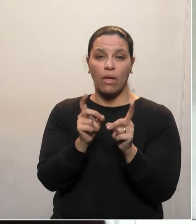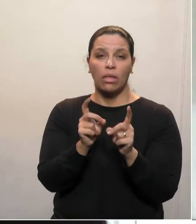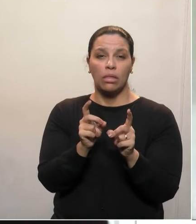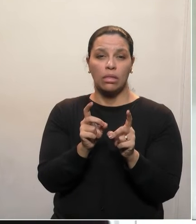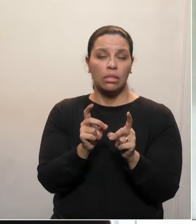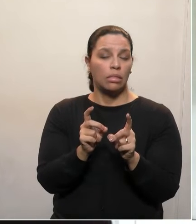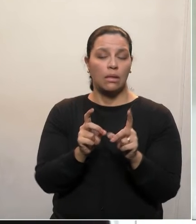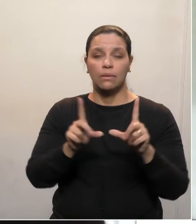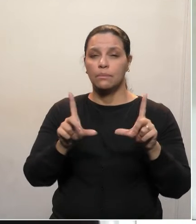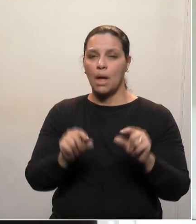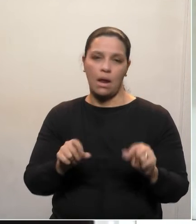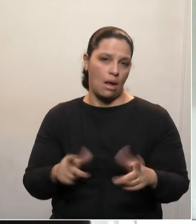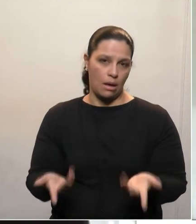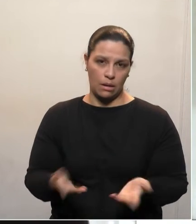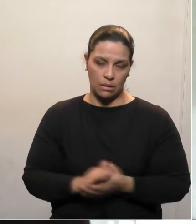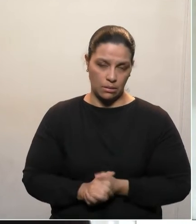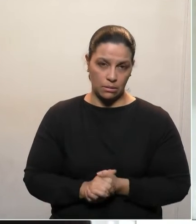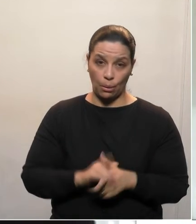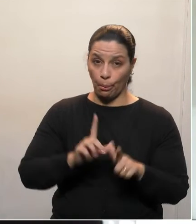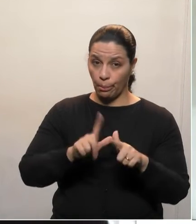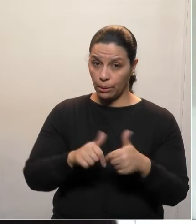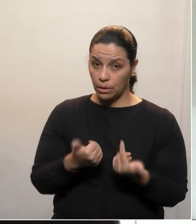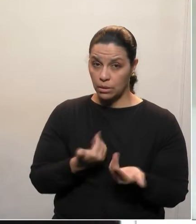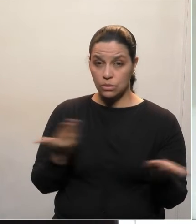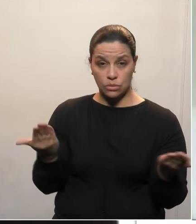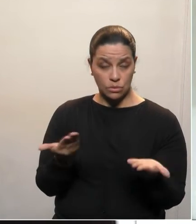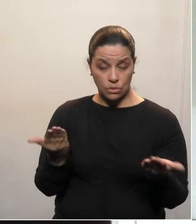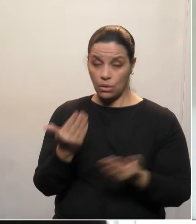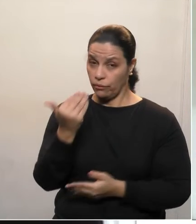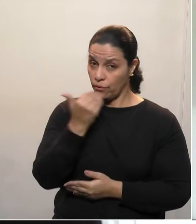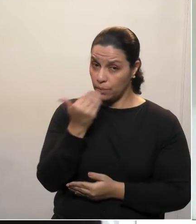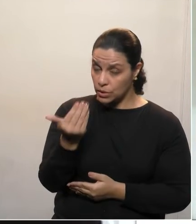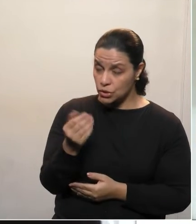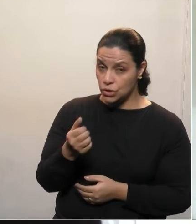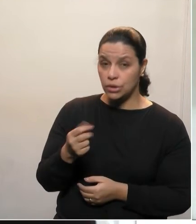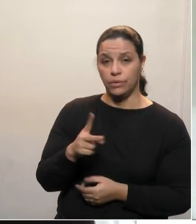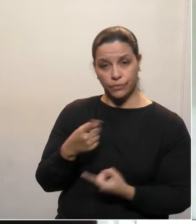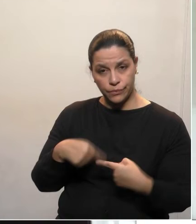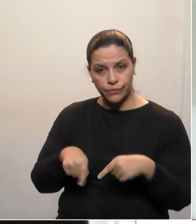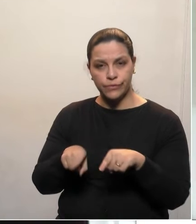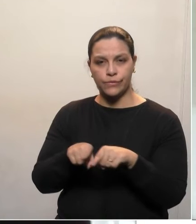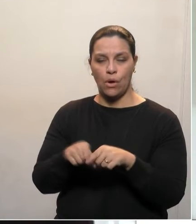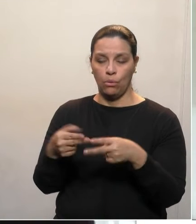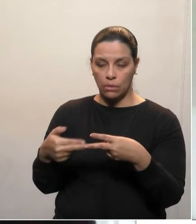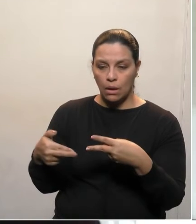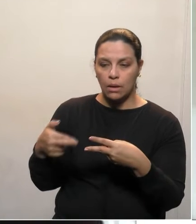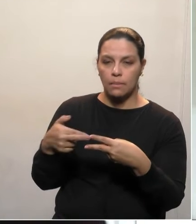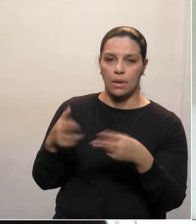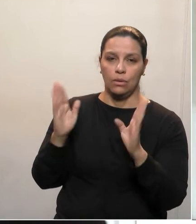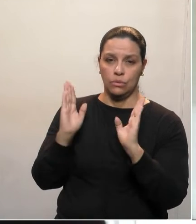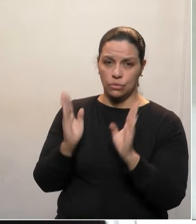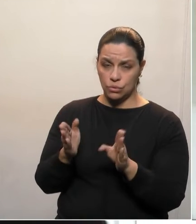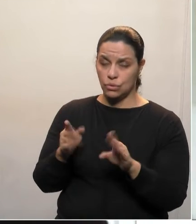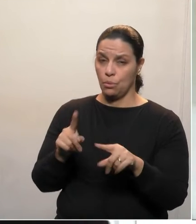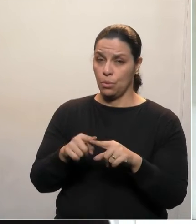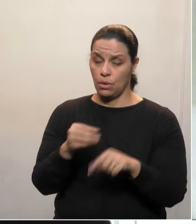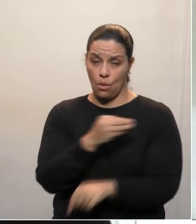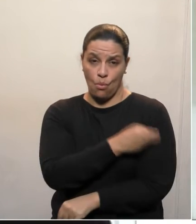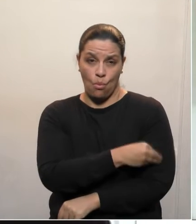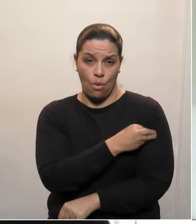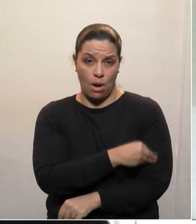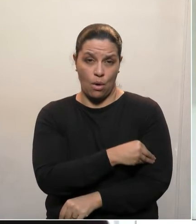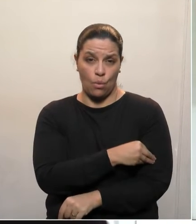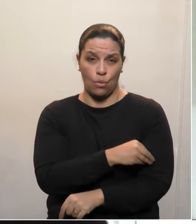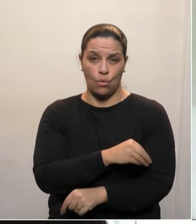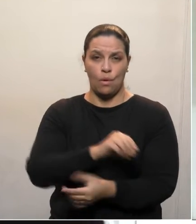custo. Então, fica esse pedido de reforço nesse pleito, porque o álcool em gel,